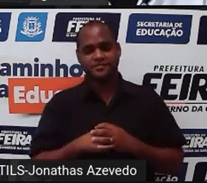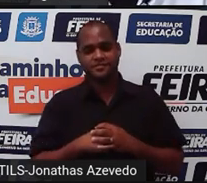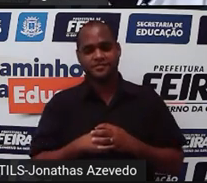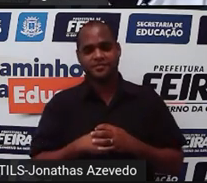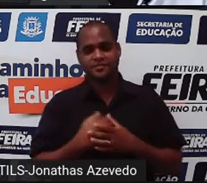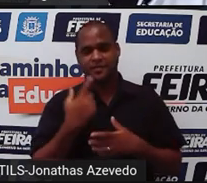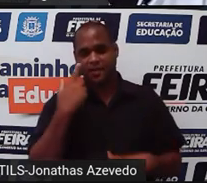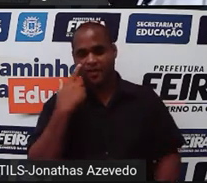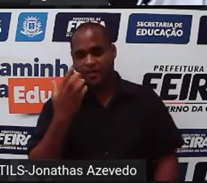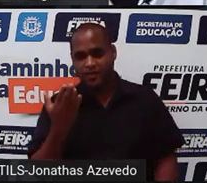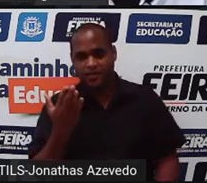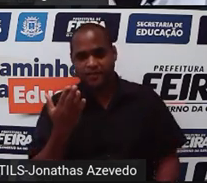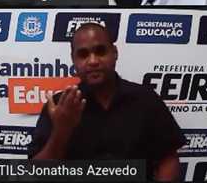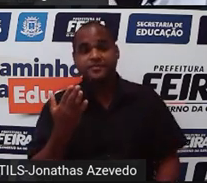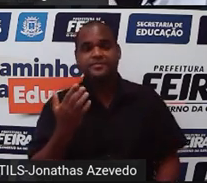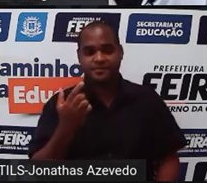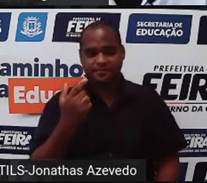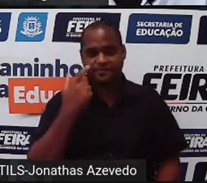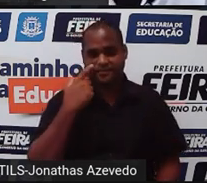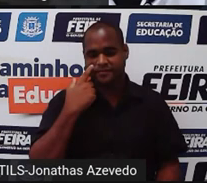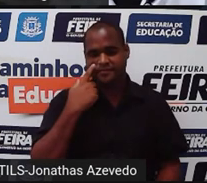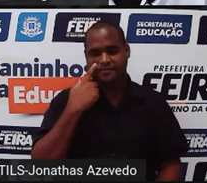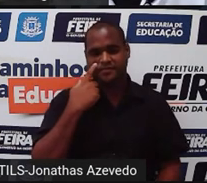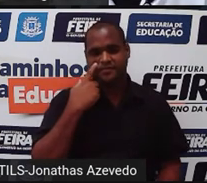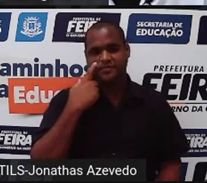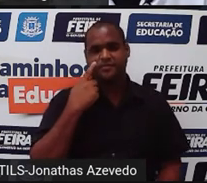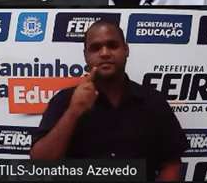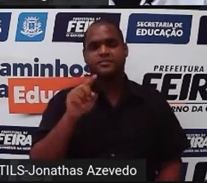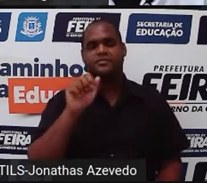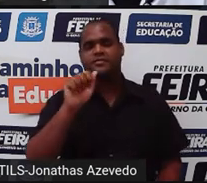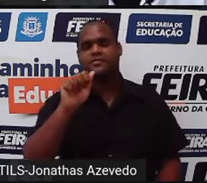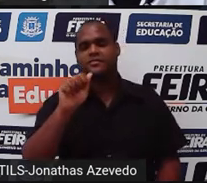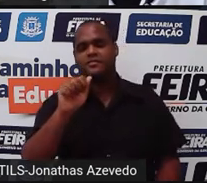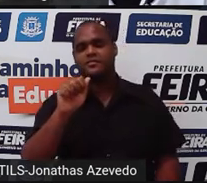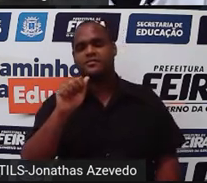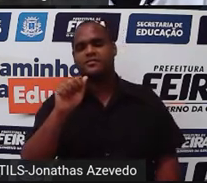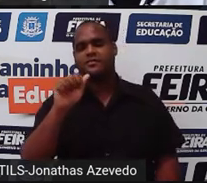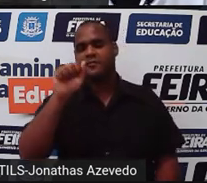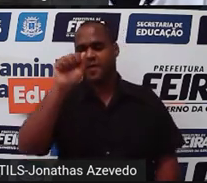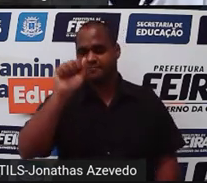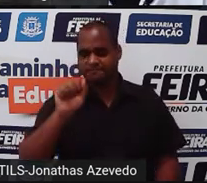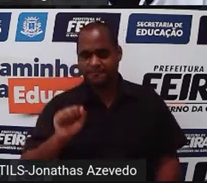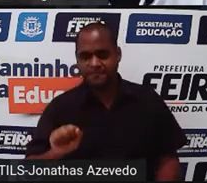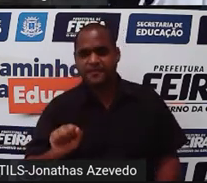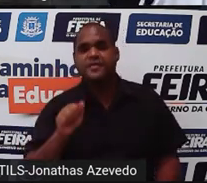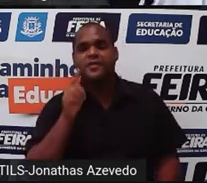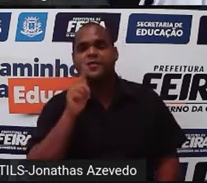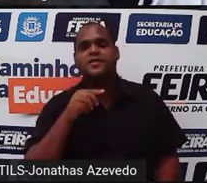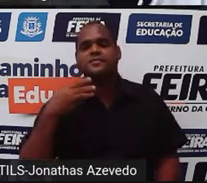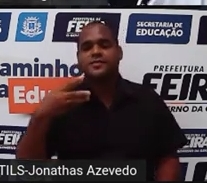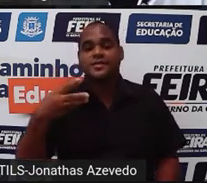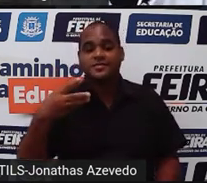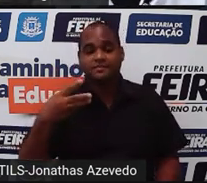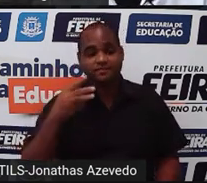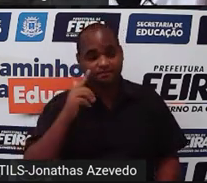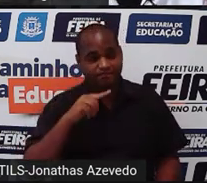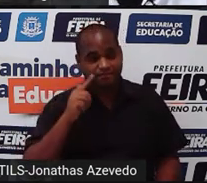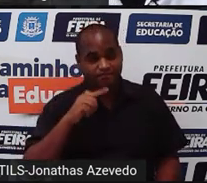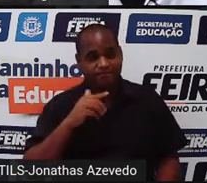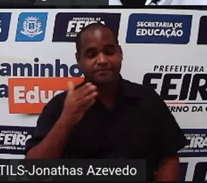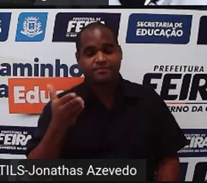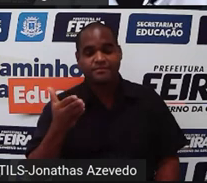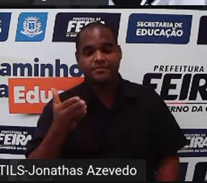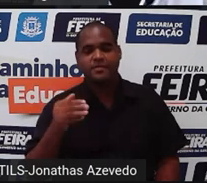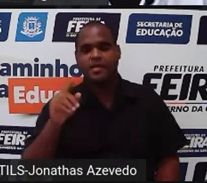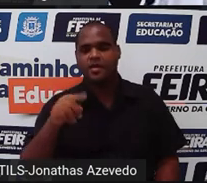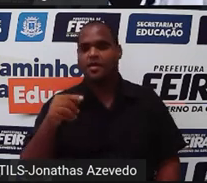olha só acompanha ali o mouse ó eu como se eu estivesse movimentando o ponto para baixo vai bater no 3 lembra lá